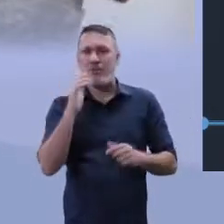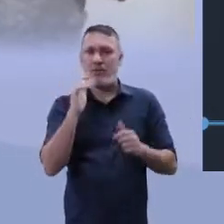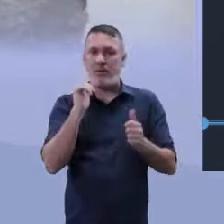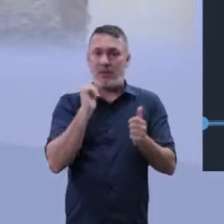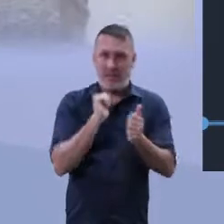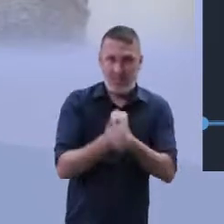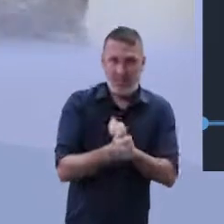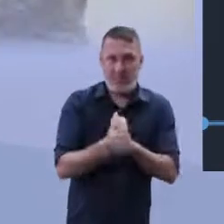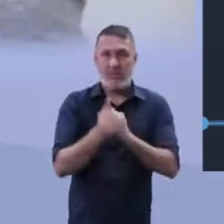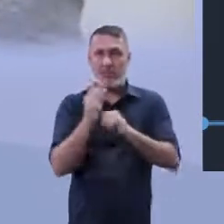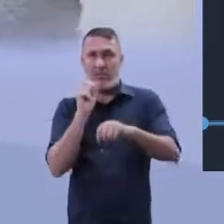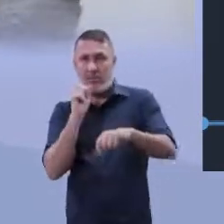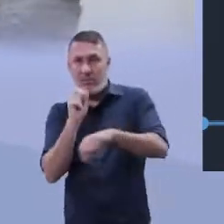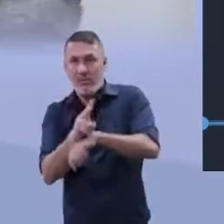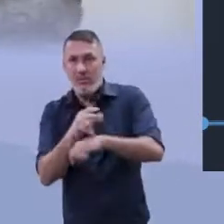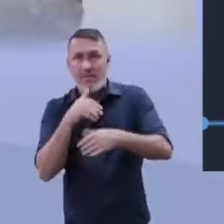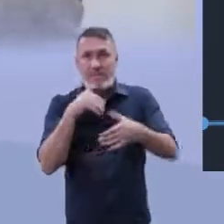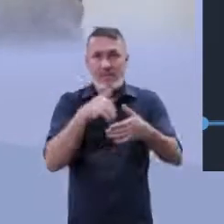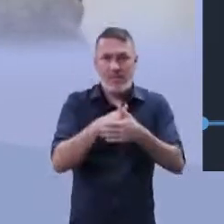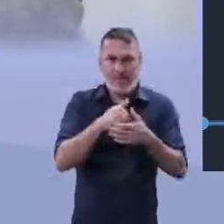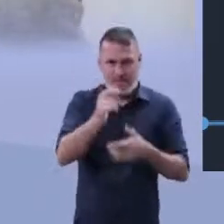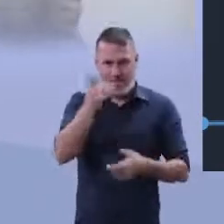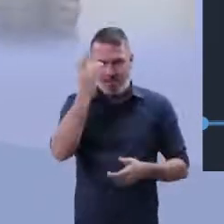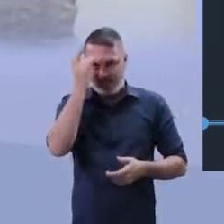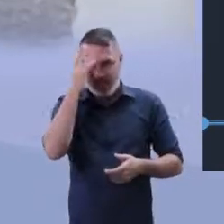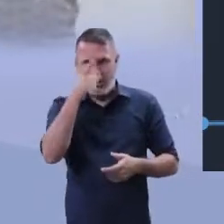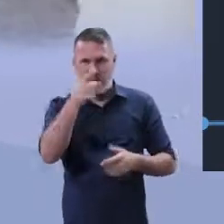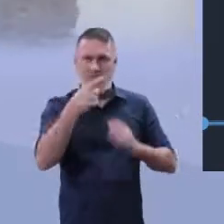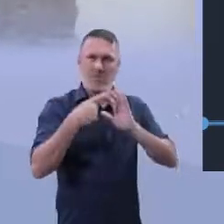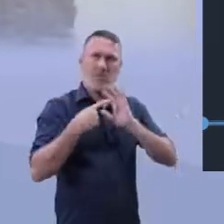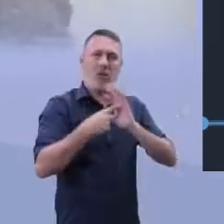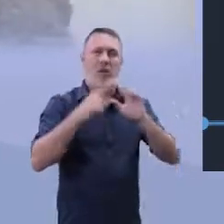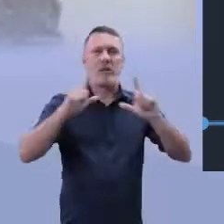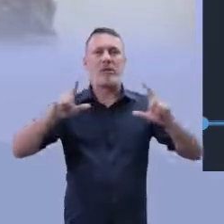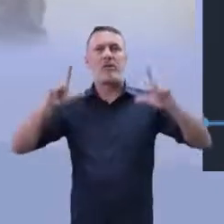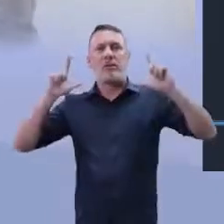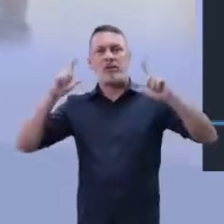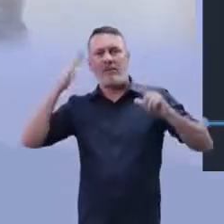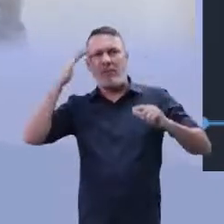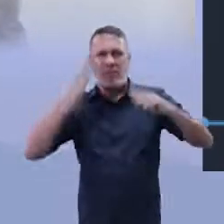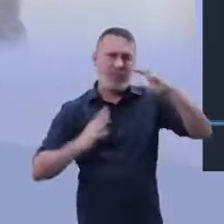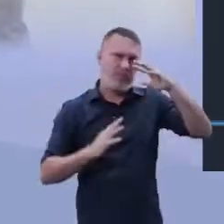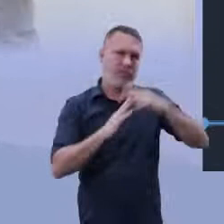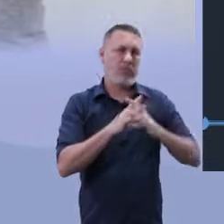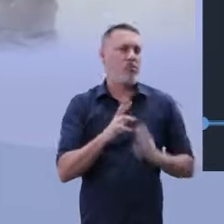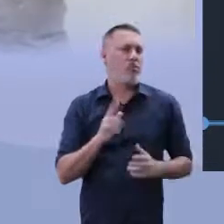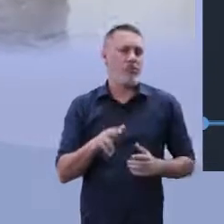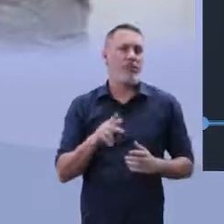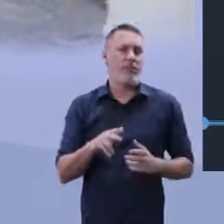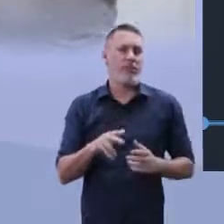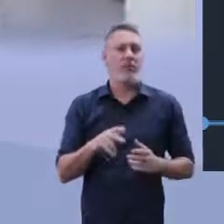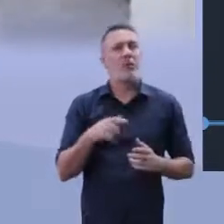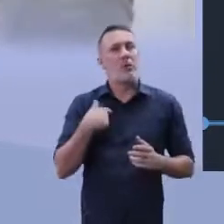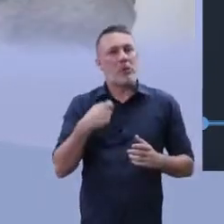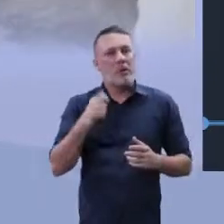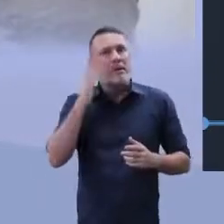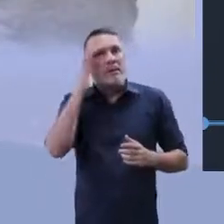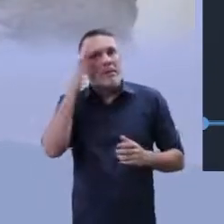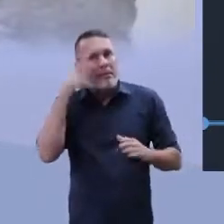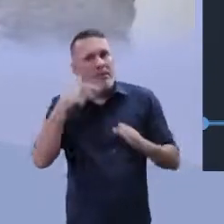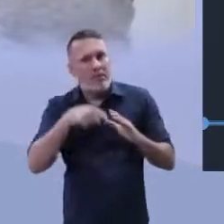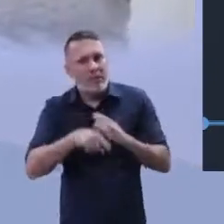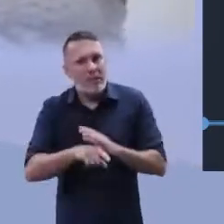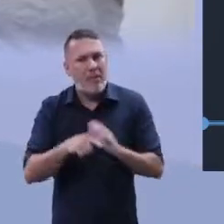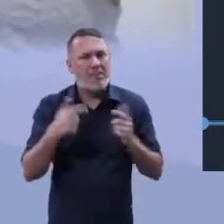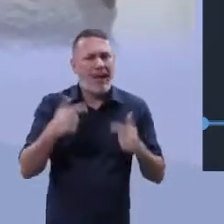Sabe que não é fácil você alcançar o sucesso, alcançar fama e coisa e tal. Então eu tenho que pensar